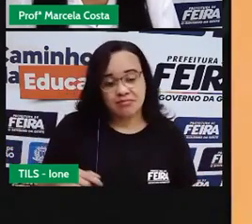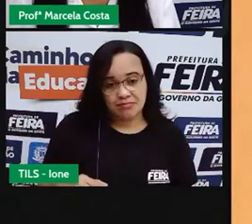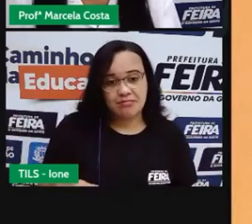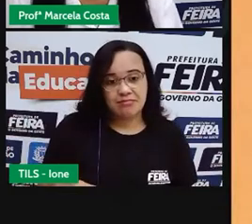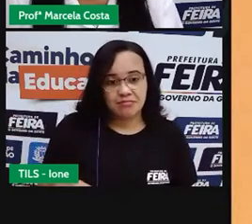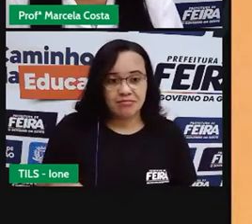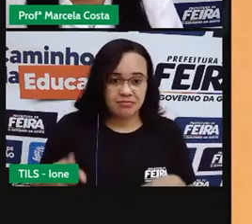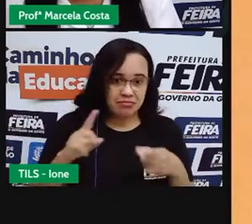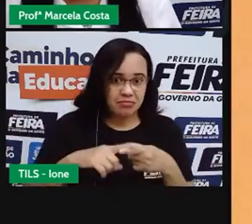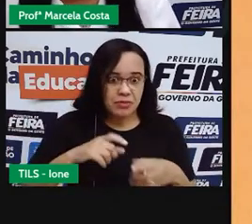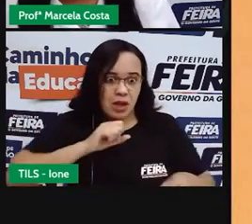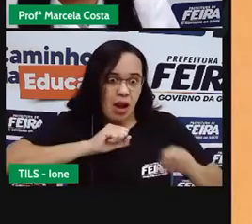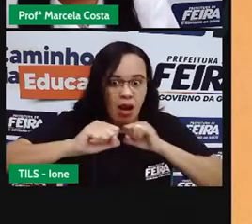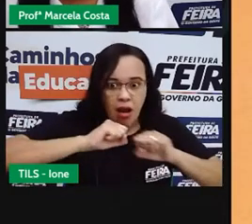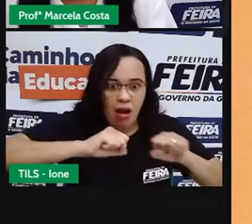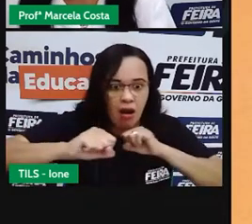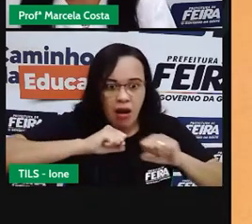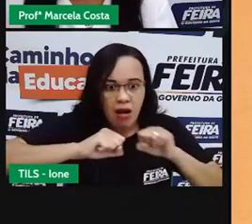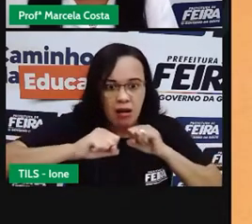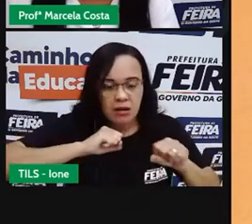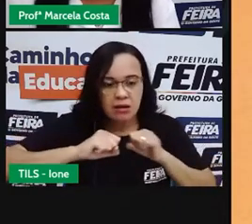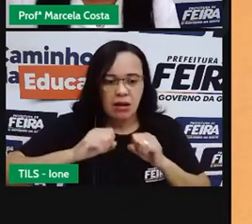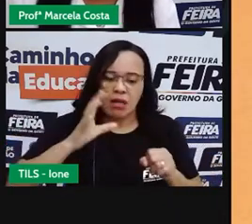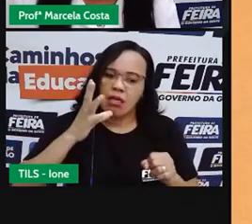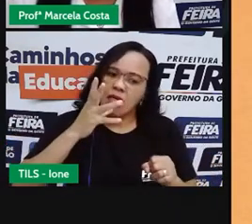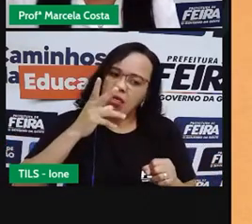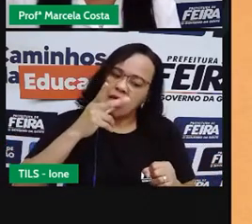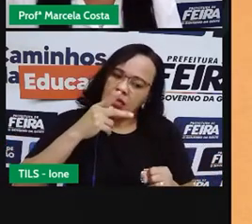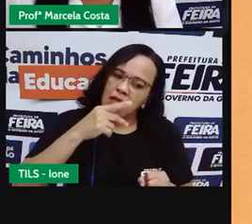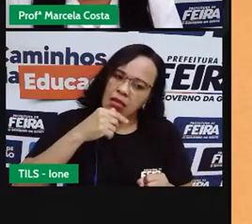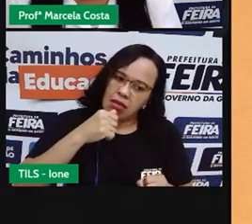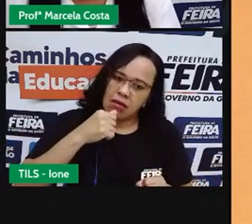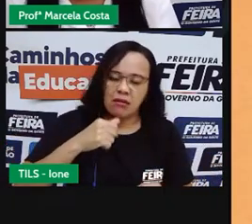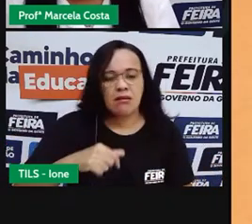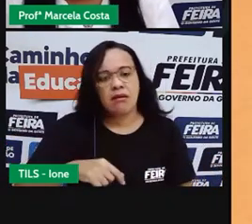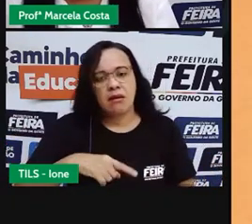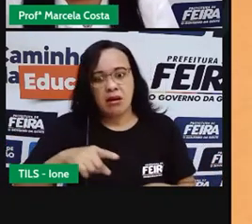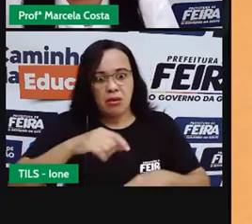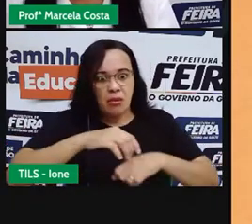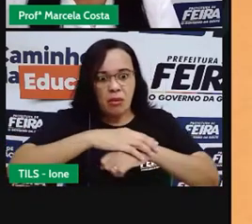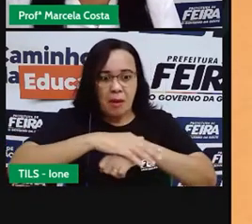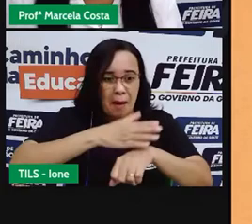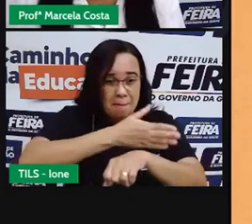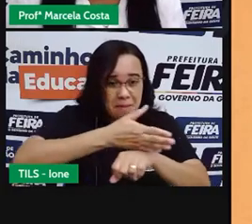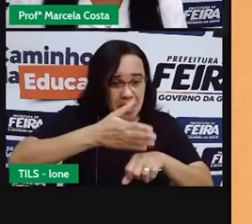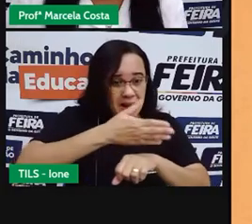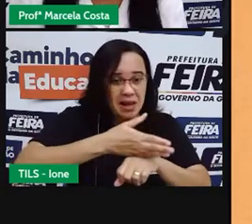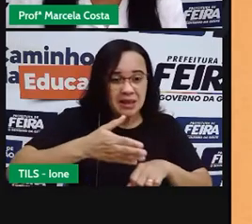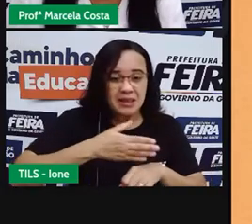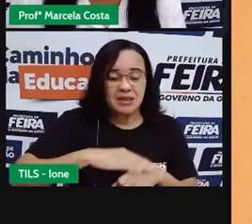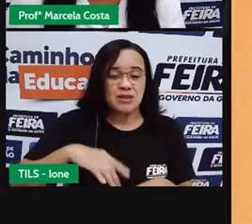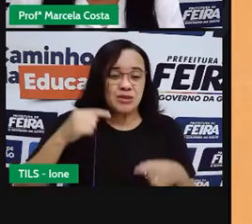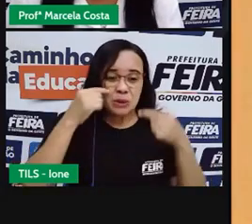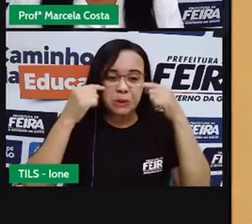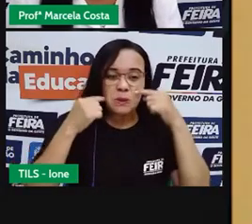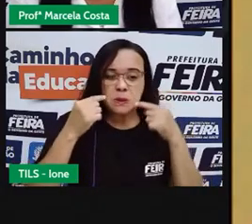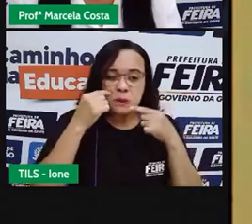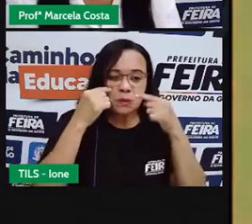Um é ligeiro, outro é magrelo, um é magrelo, um é sardento.